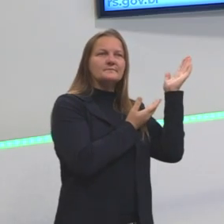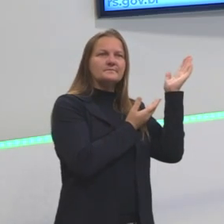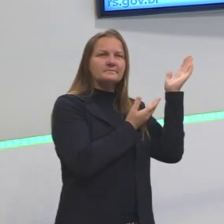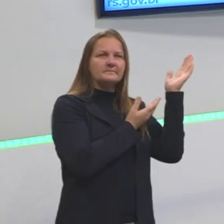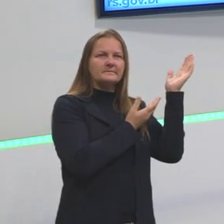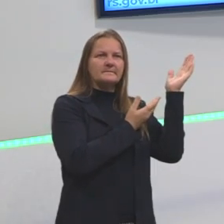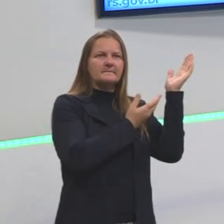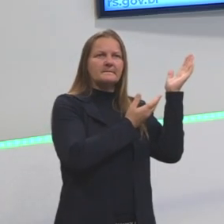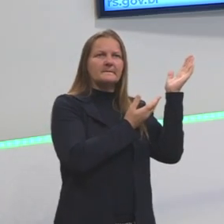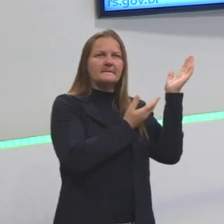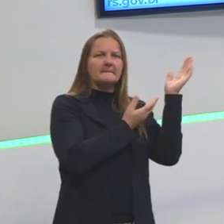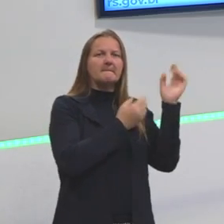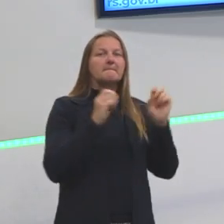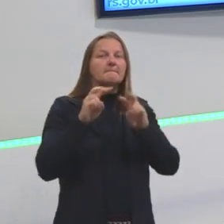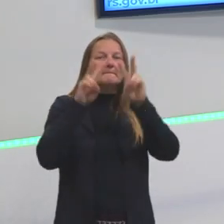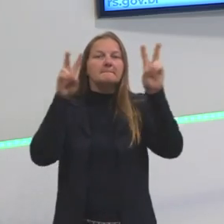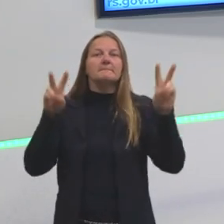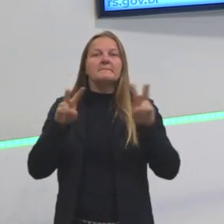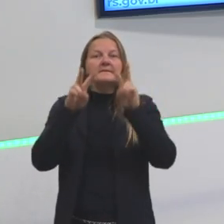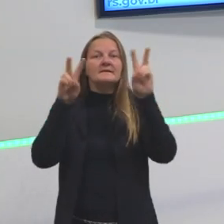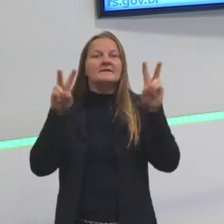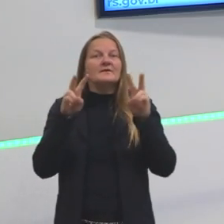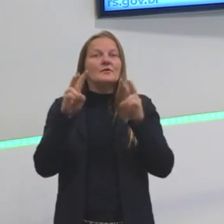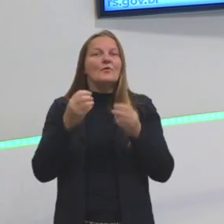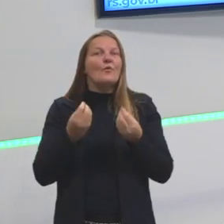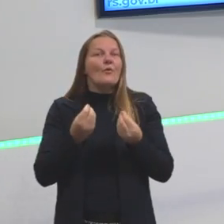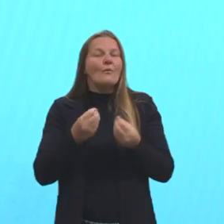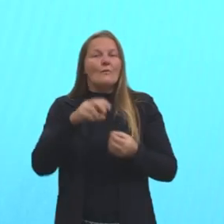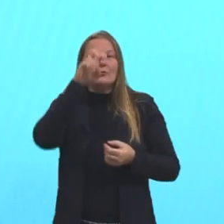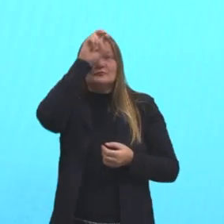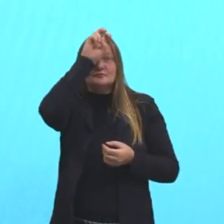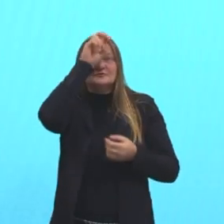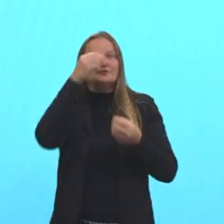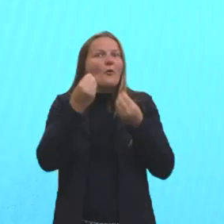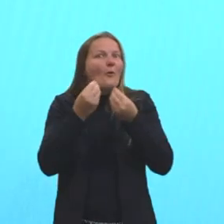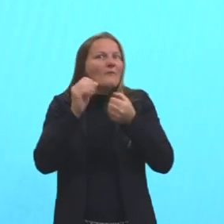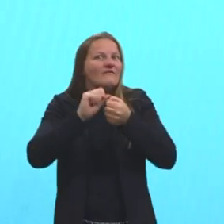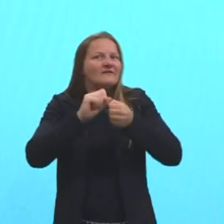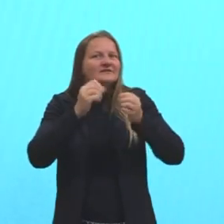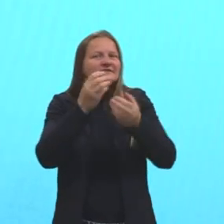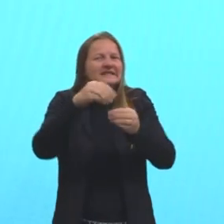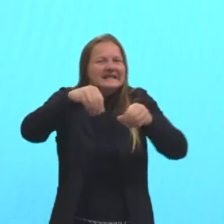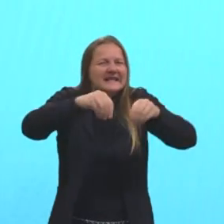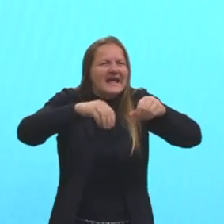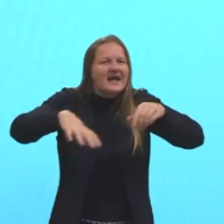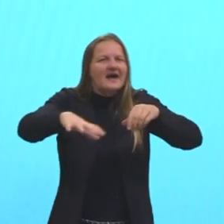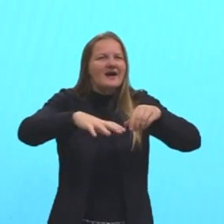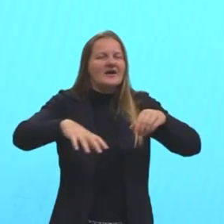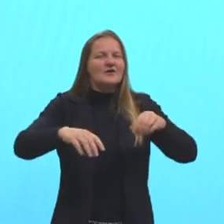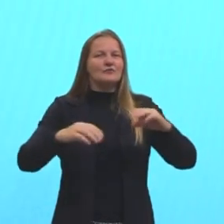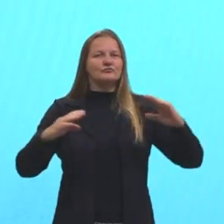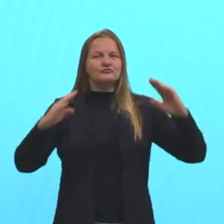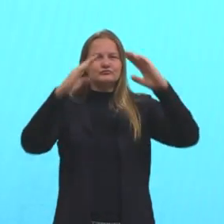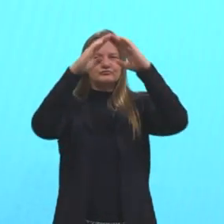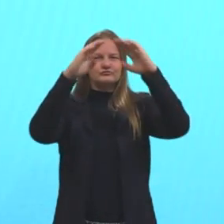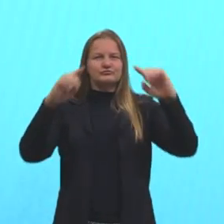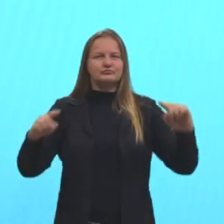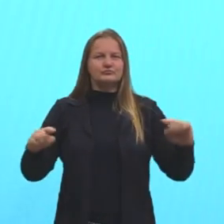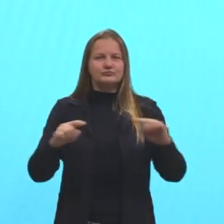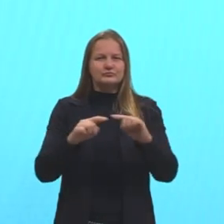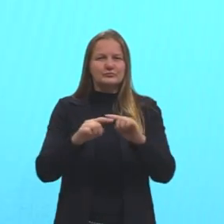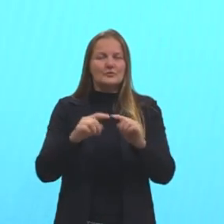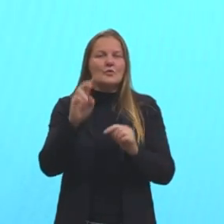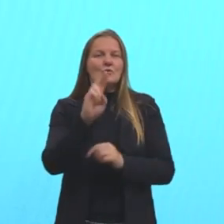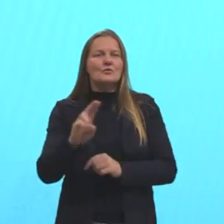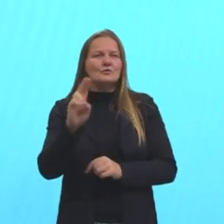a gente visualizar essa questão de como eram feitas as demarcações de terras. Aos poucos foi evoluindo, aqui eles